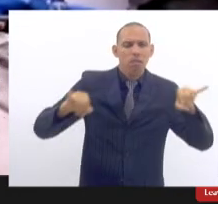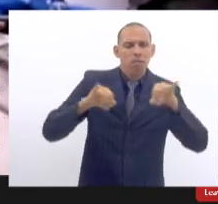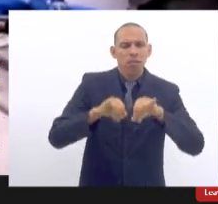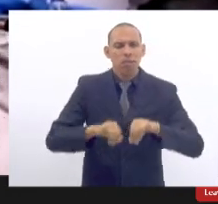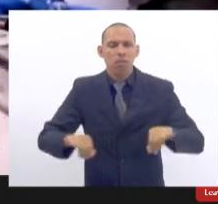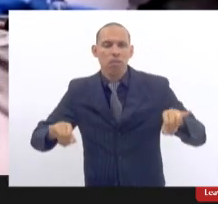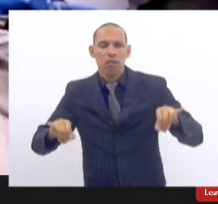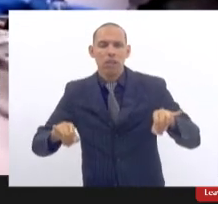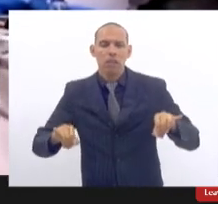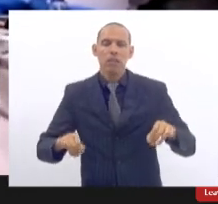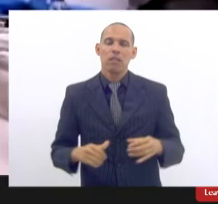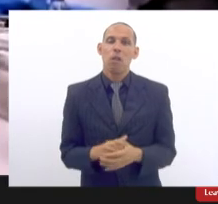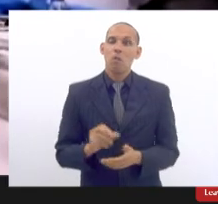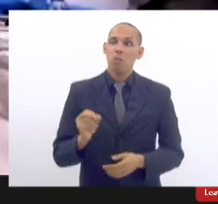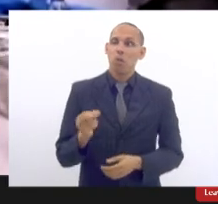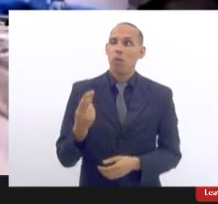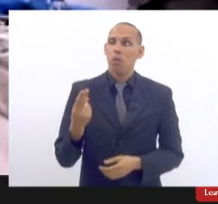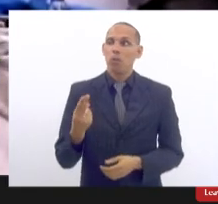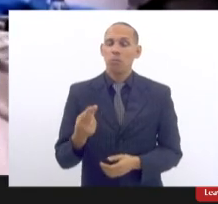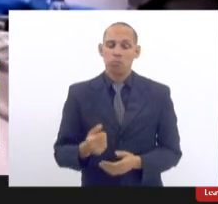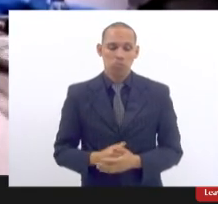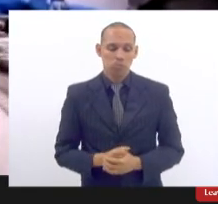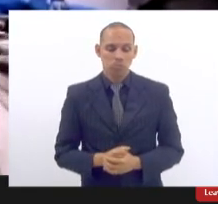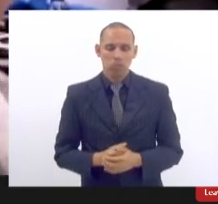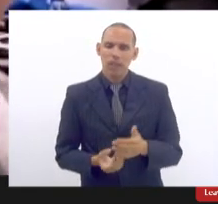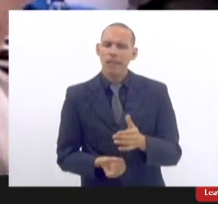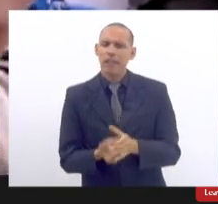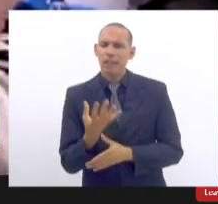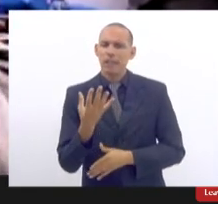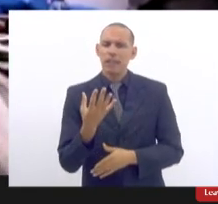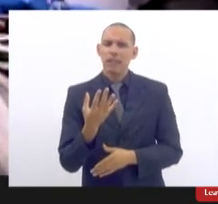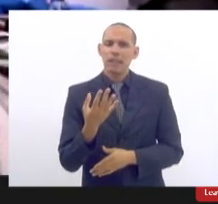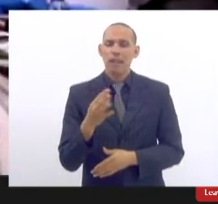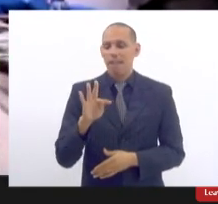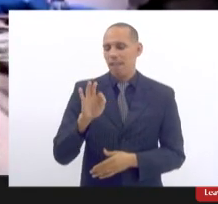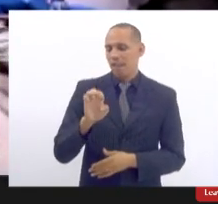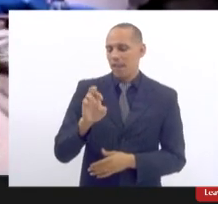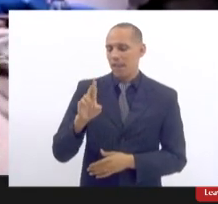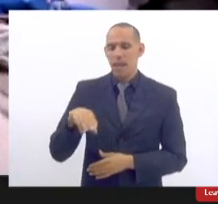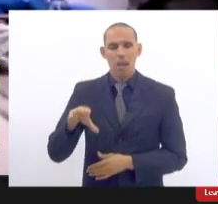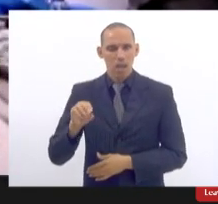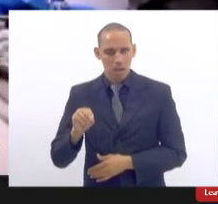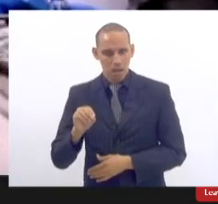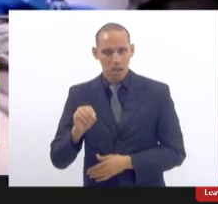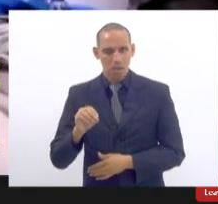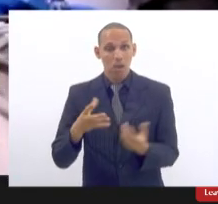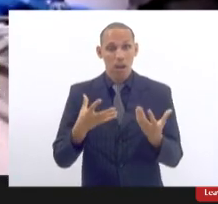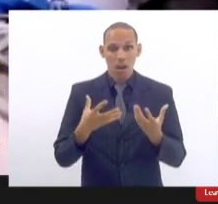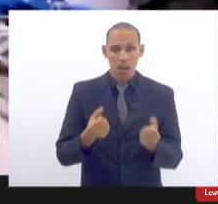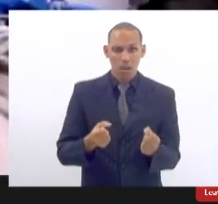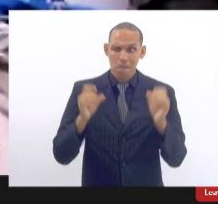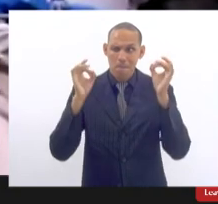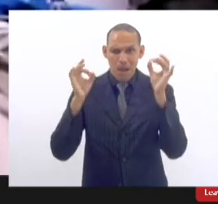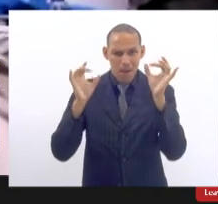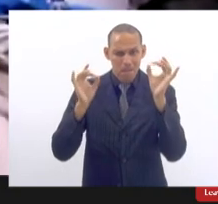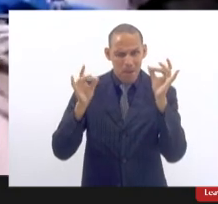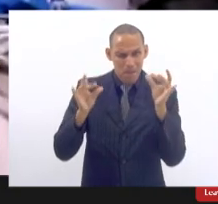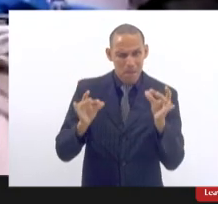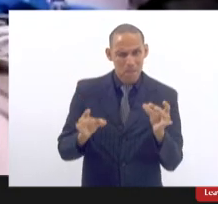ou da criação do termo de consentimento especificamente para